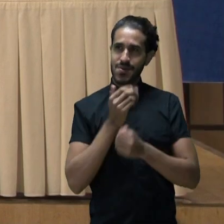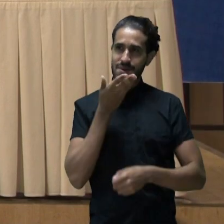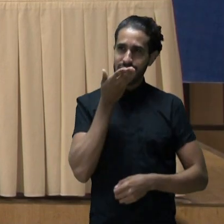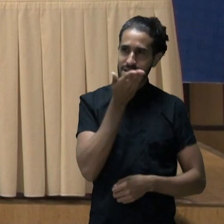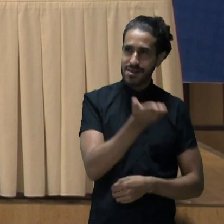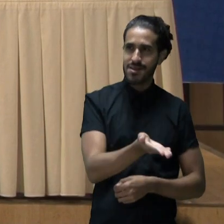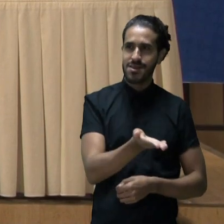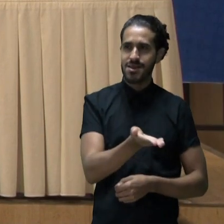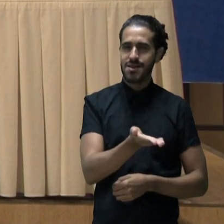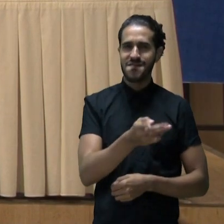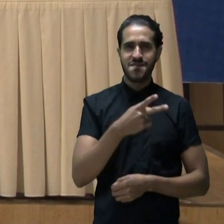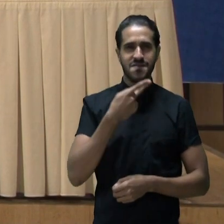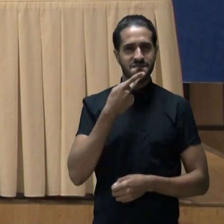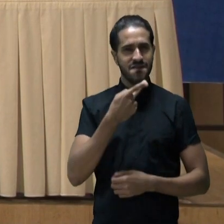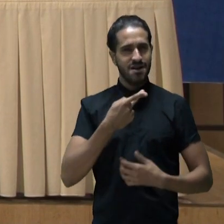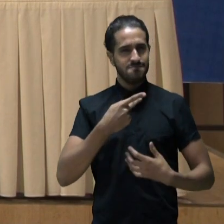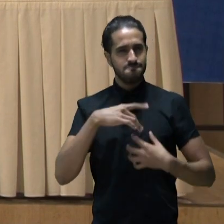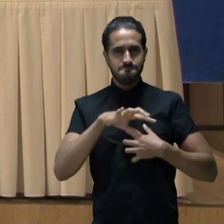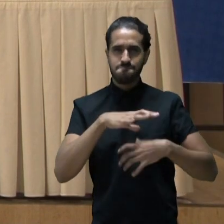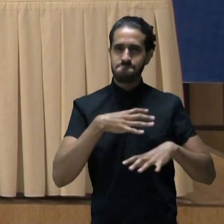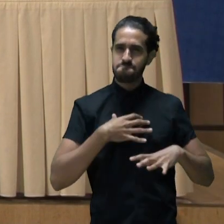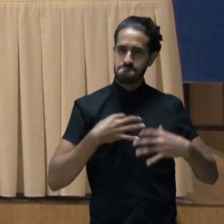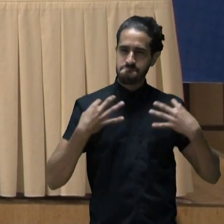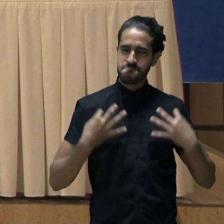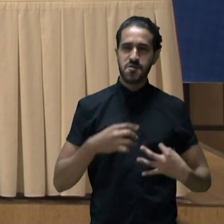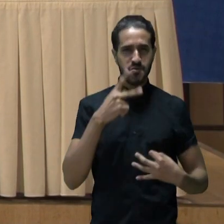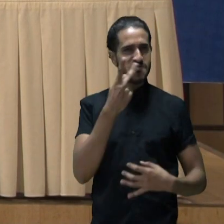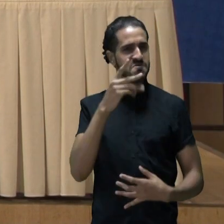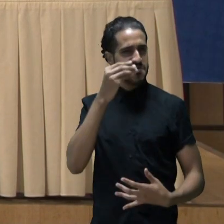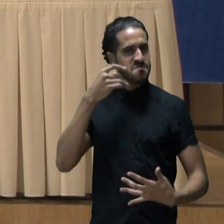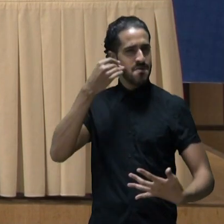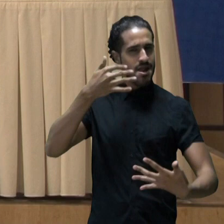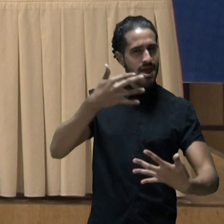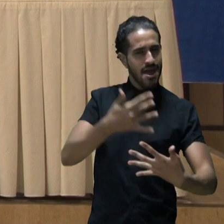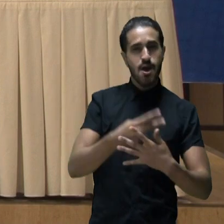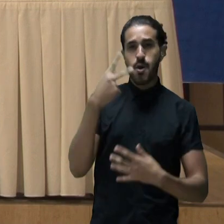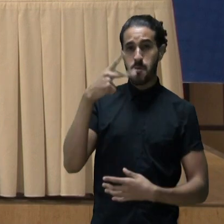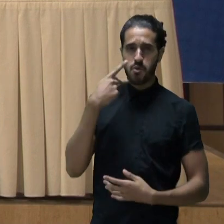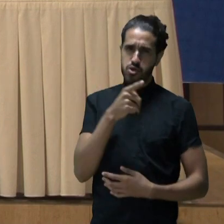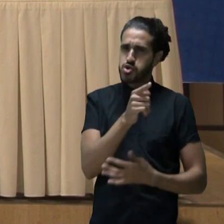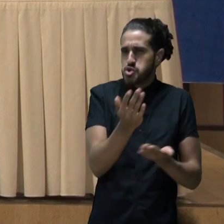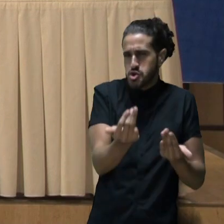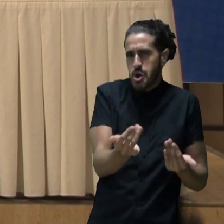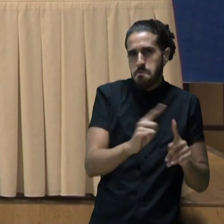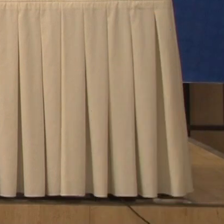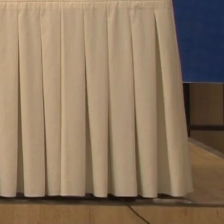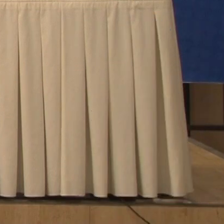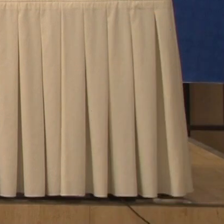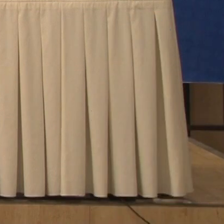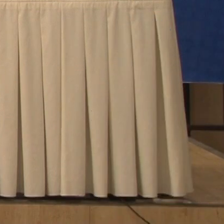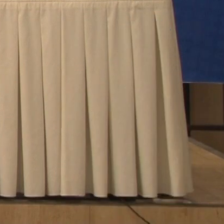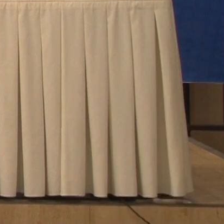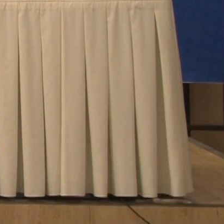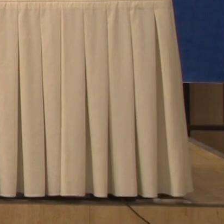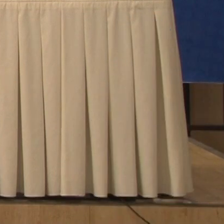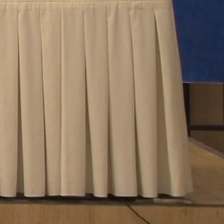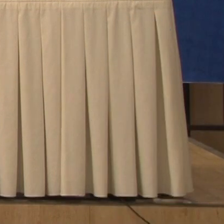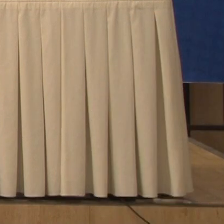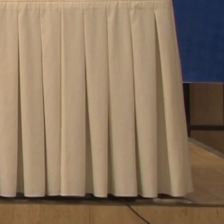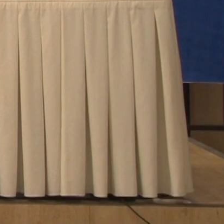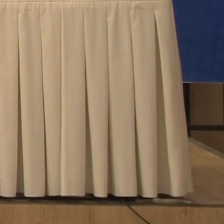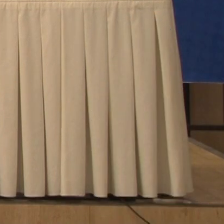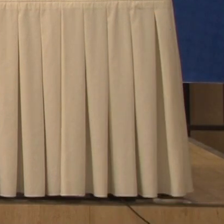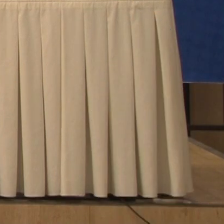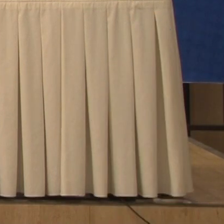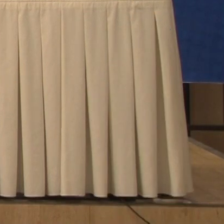pela sua sensibilidade, pela sua experiência política, apesar de jovem, mas eu gosto sempre